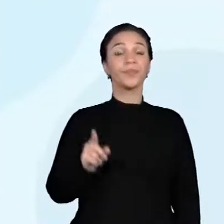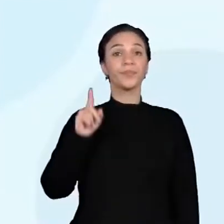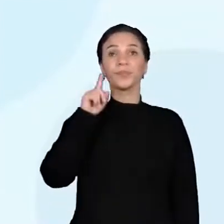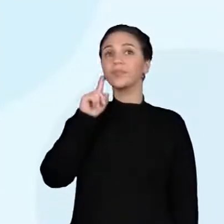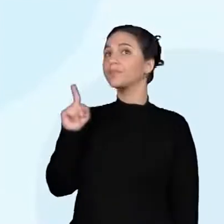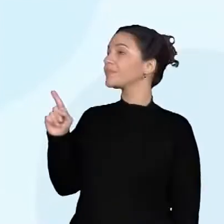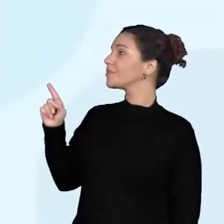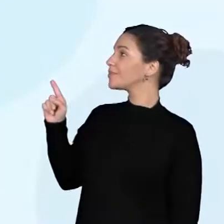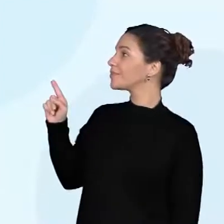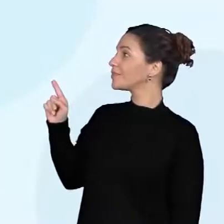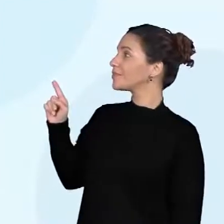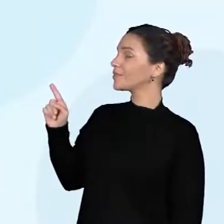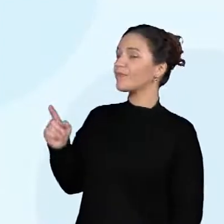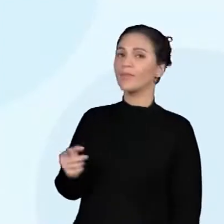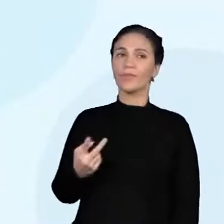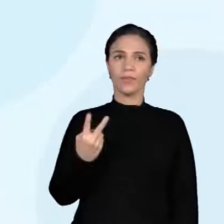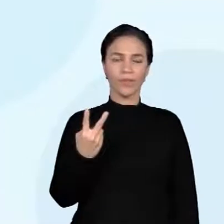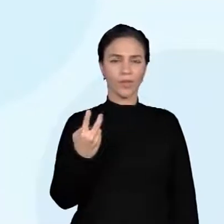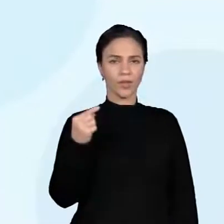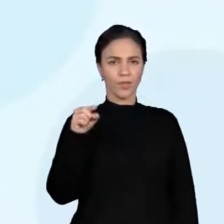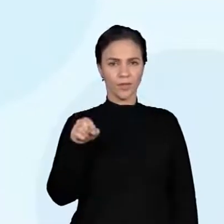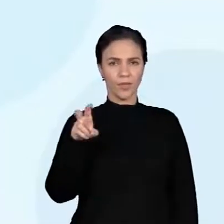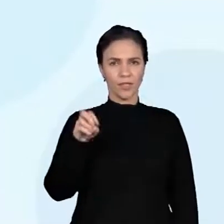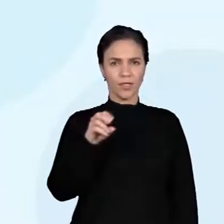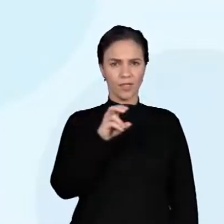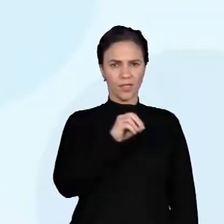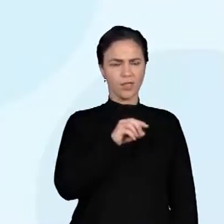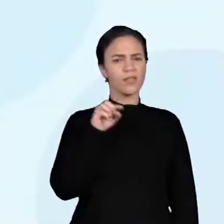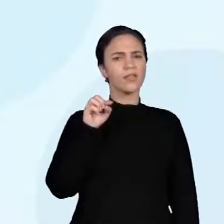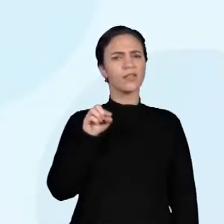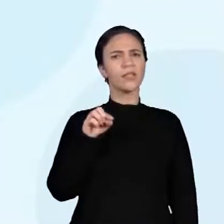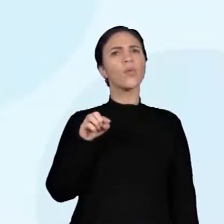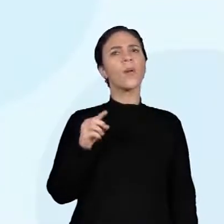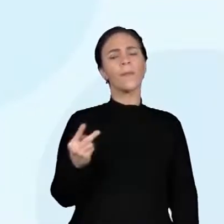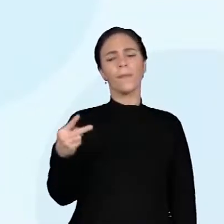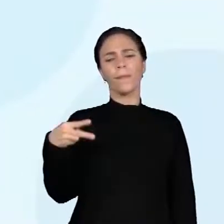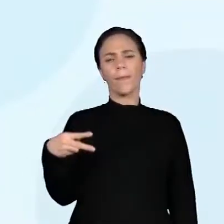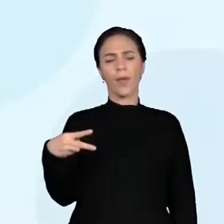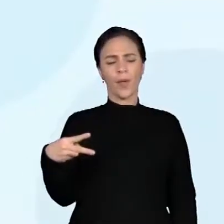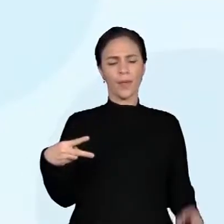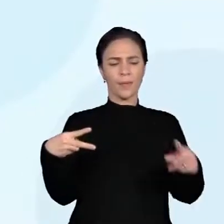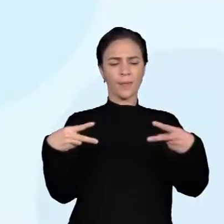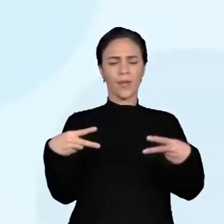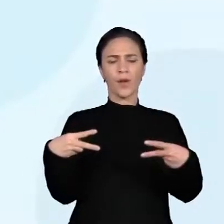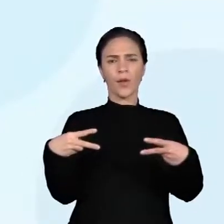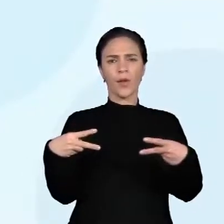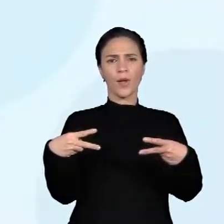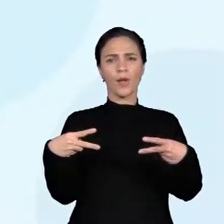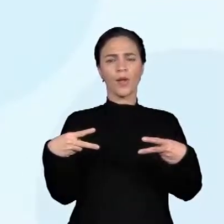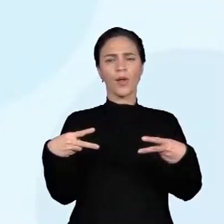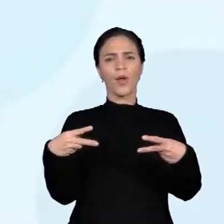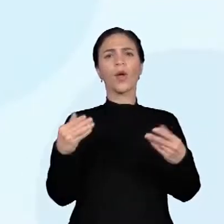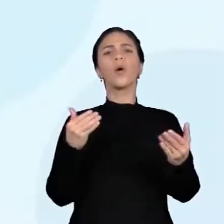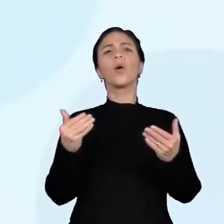é maior ou menor que os 2.550?